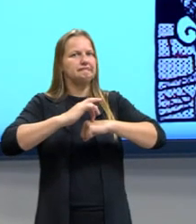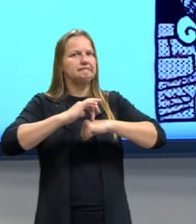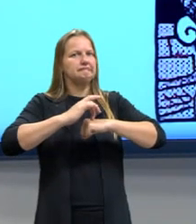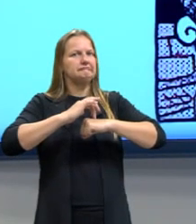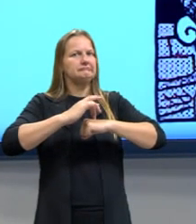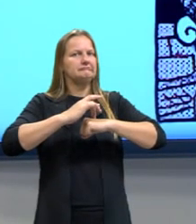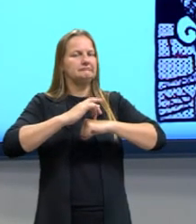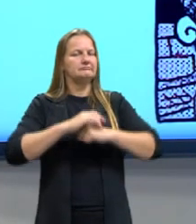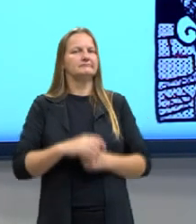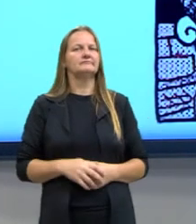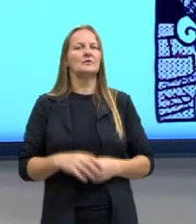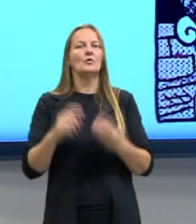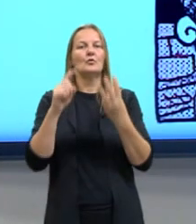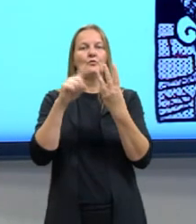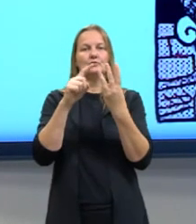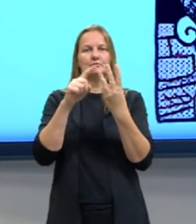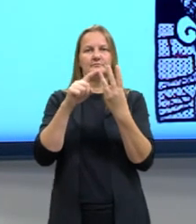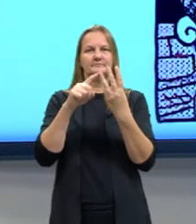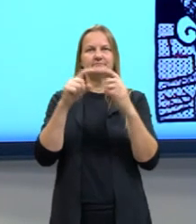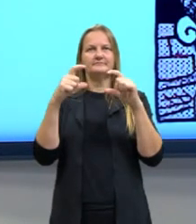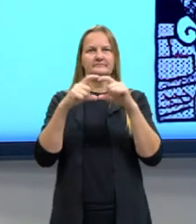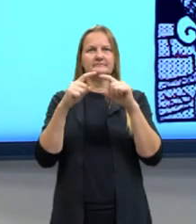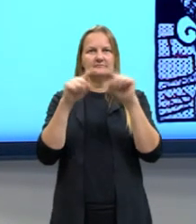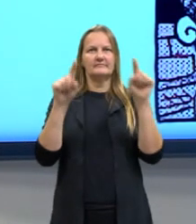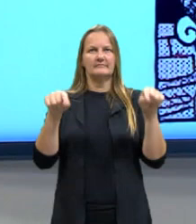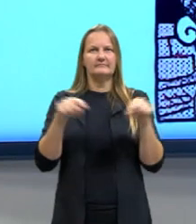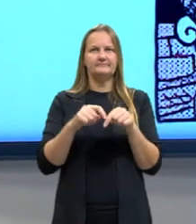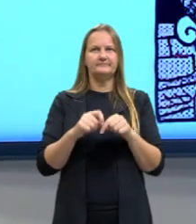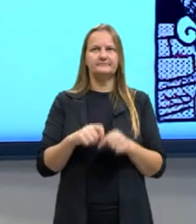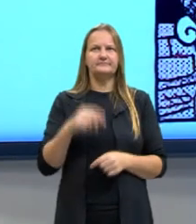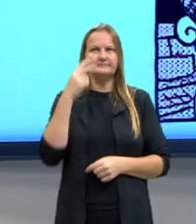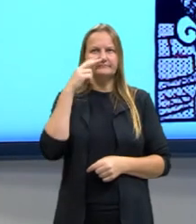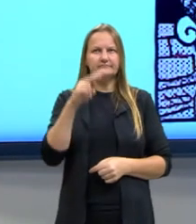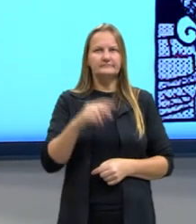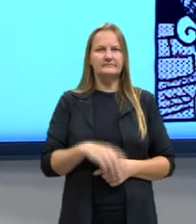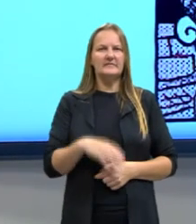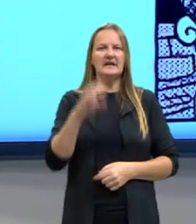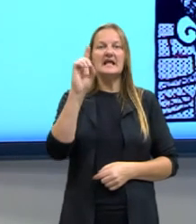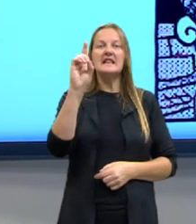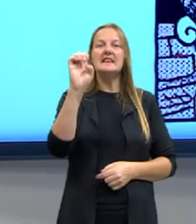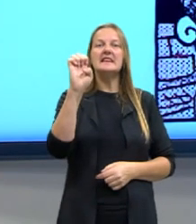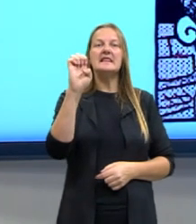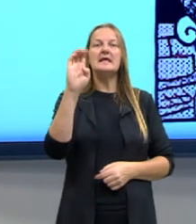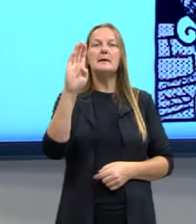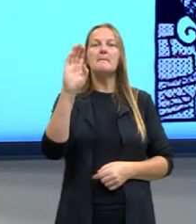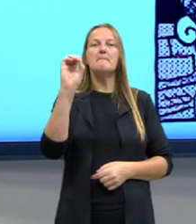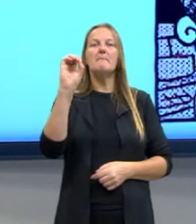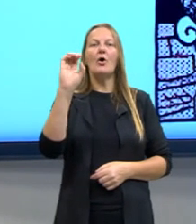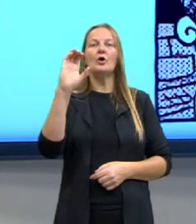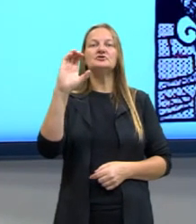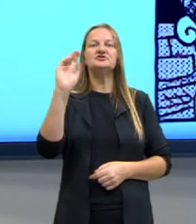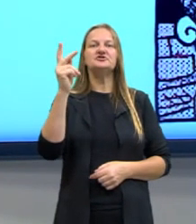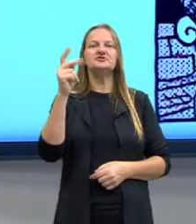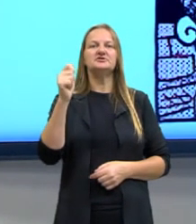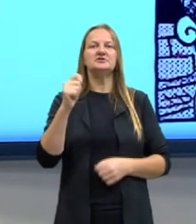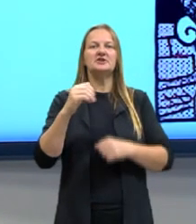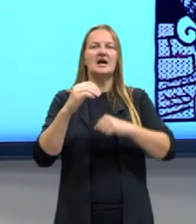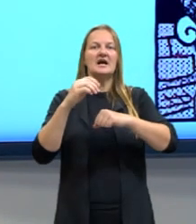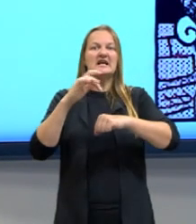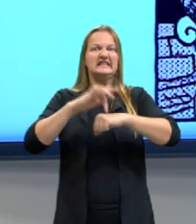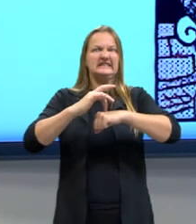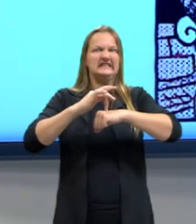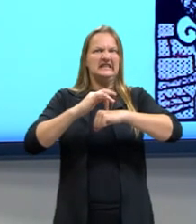E por fim, no nosso terceiro quadrinho, olha o que é quando o sarcasmo já passa a ser um deboche.